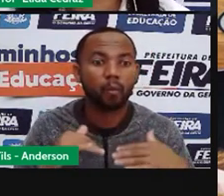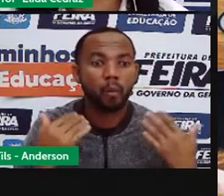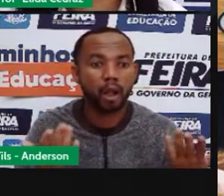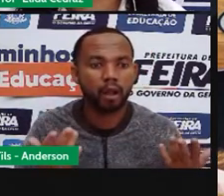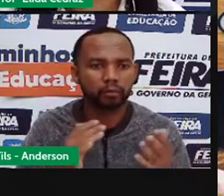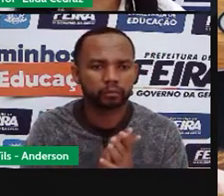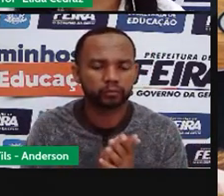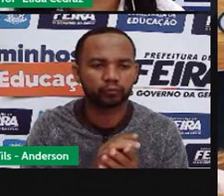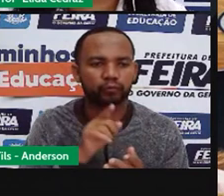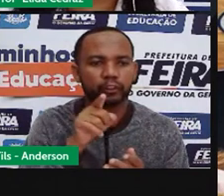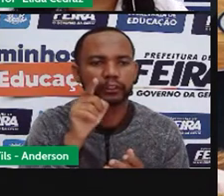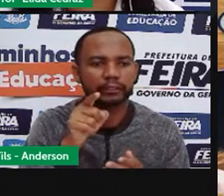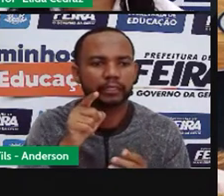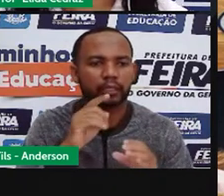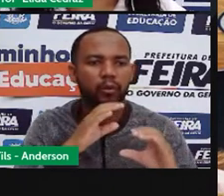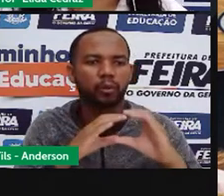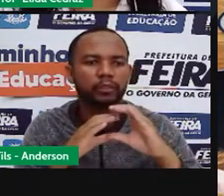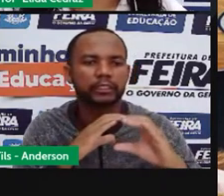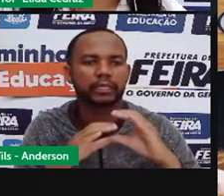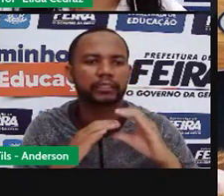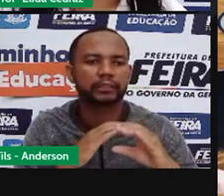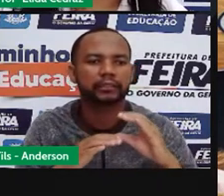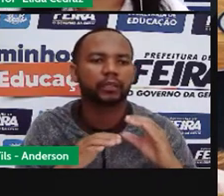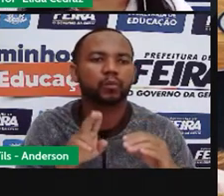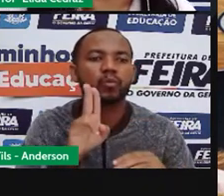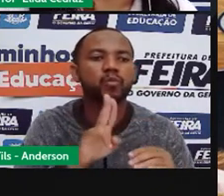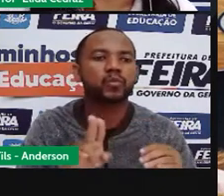meio de comunicação preferido?